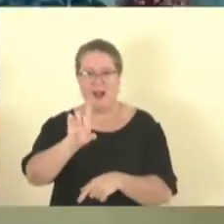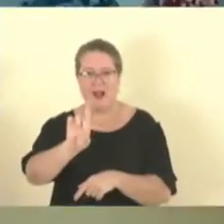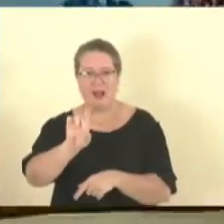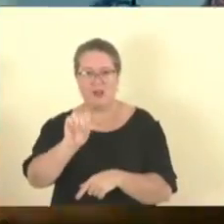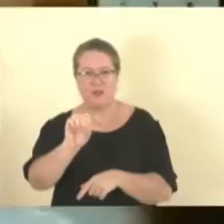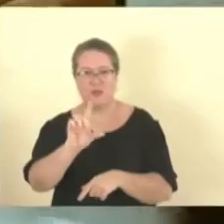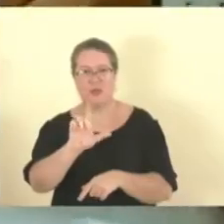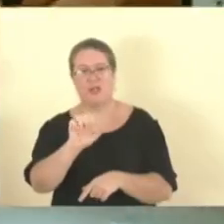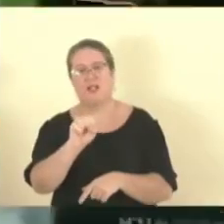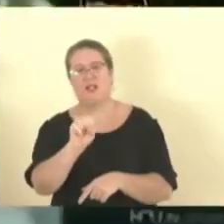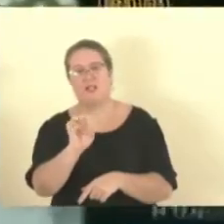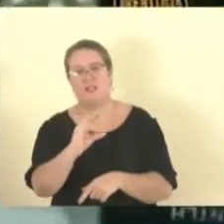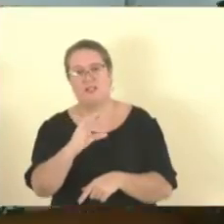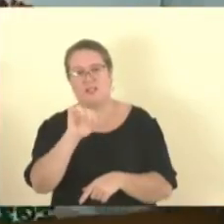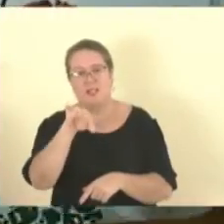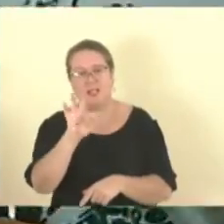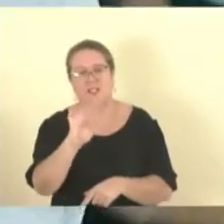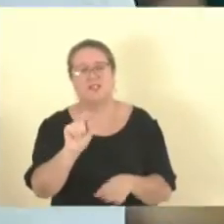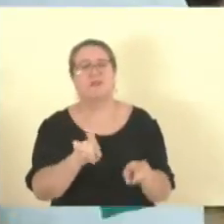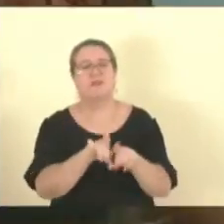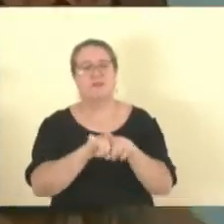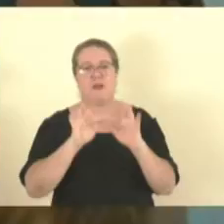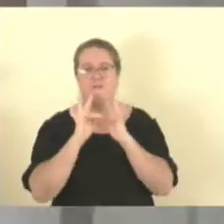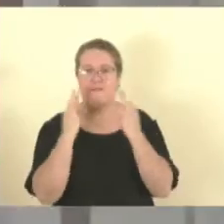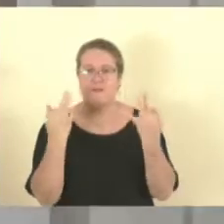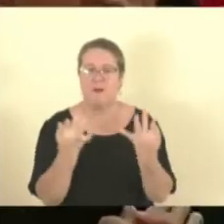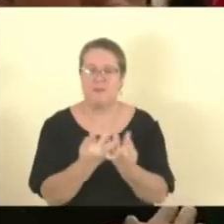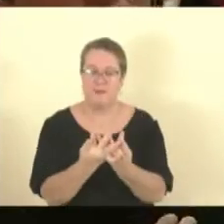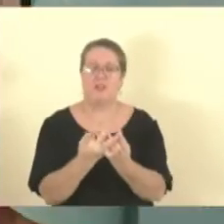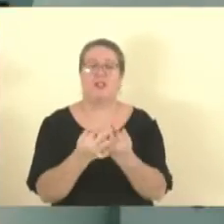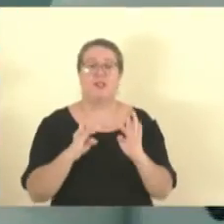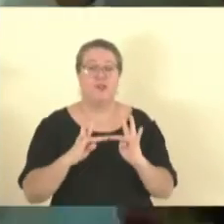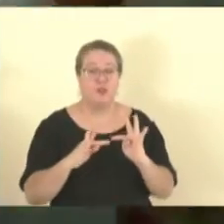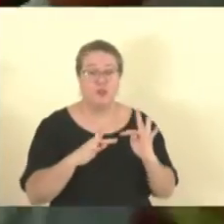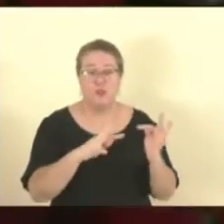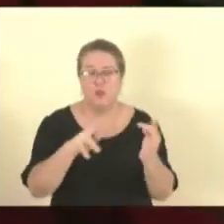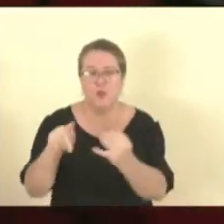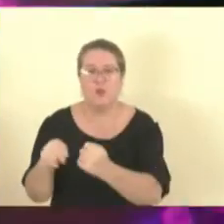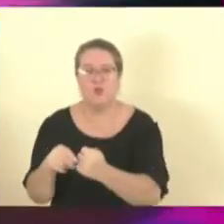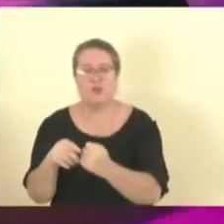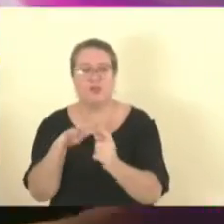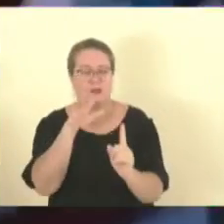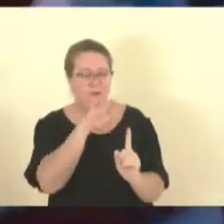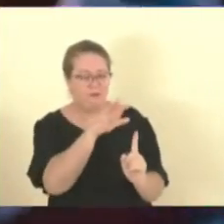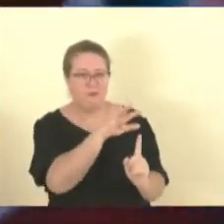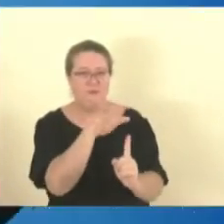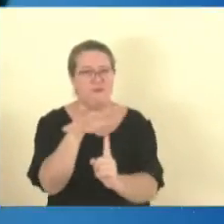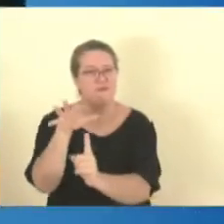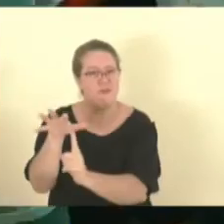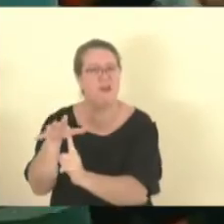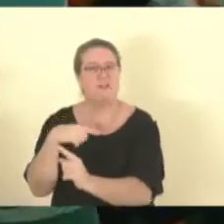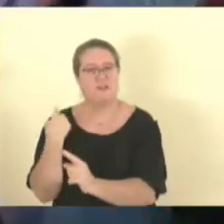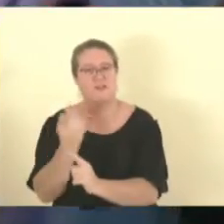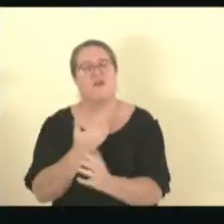e de todos aqueles aos quais ele será influência. Então, nós queremos